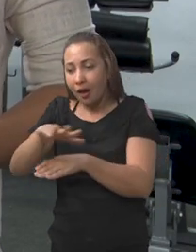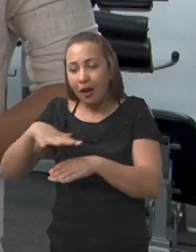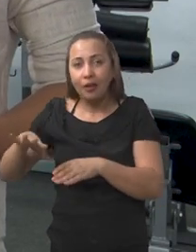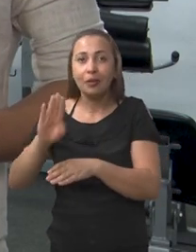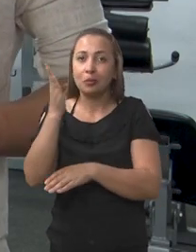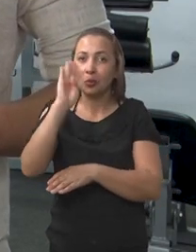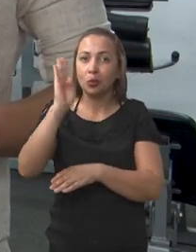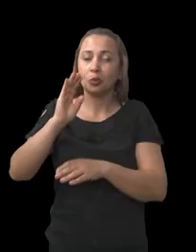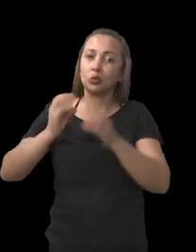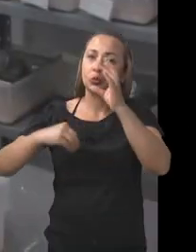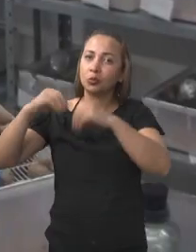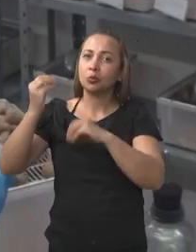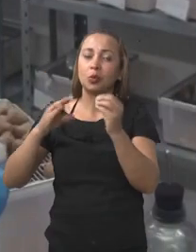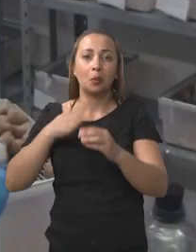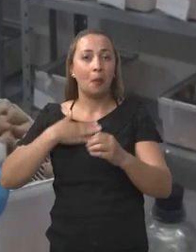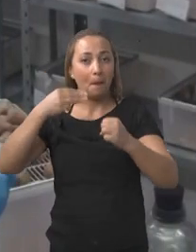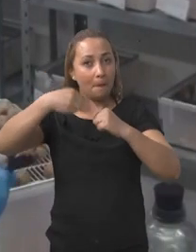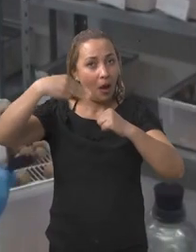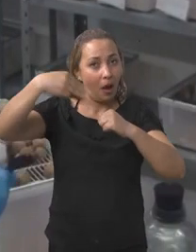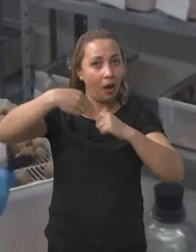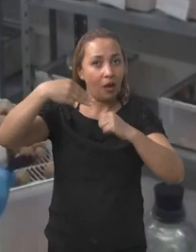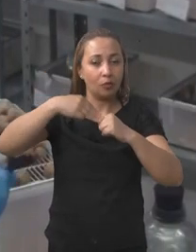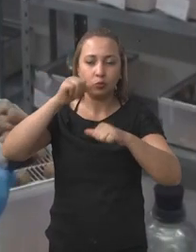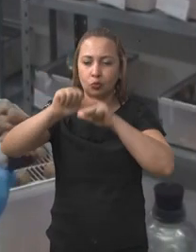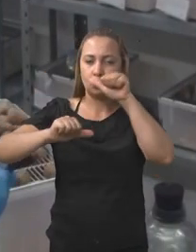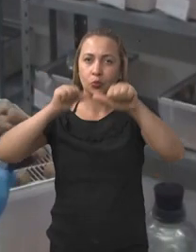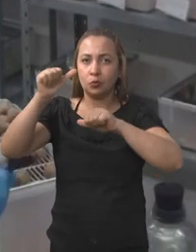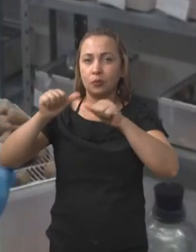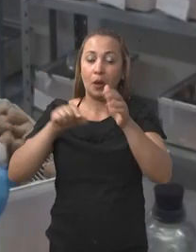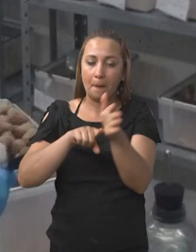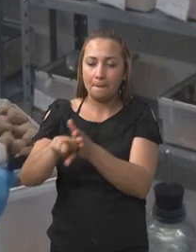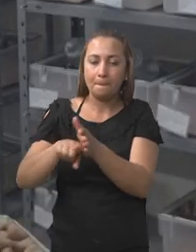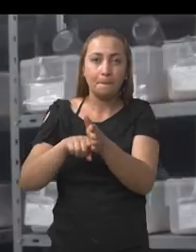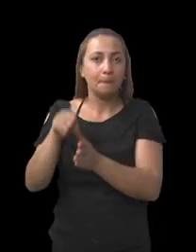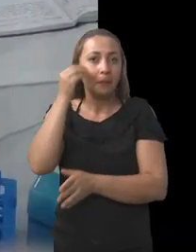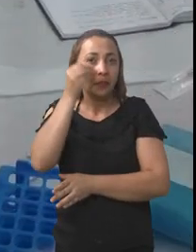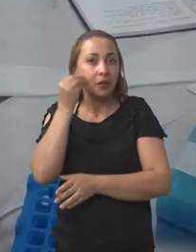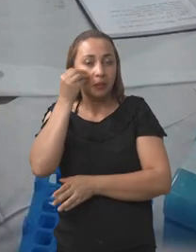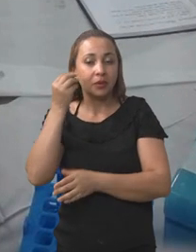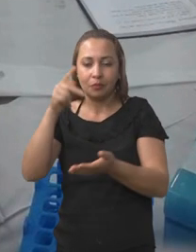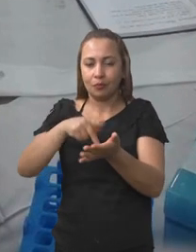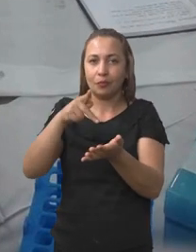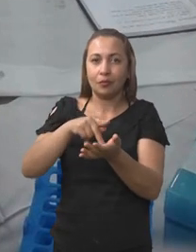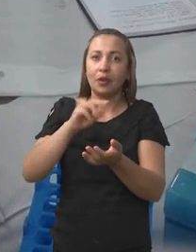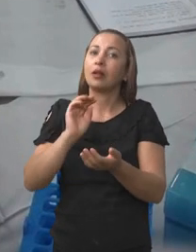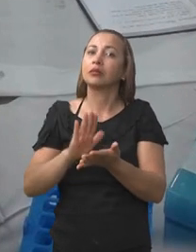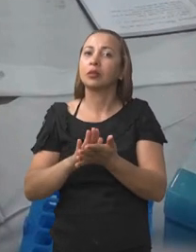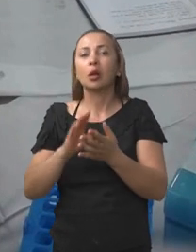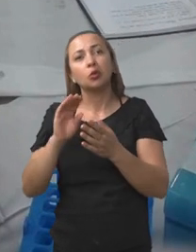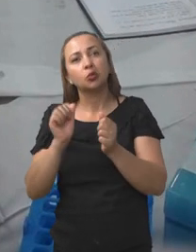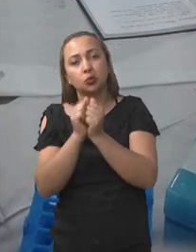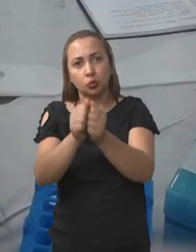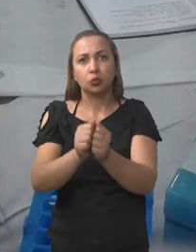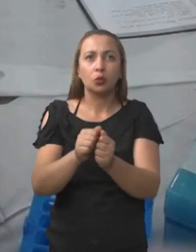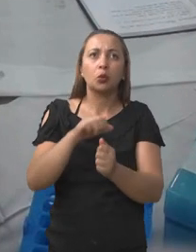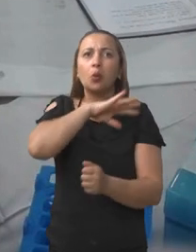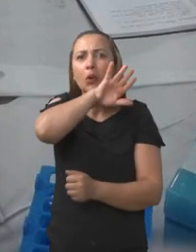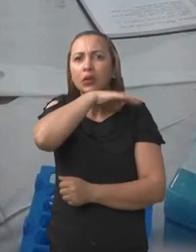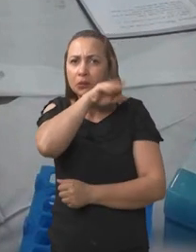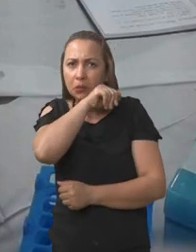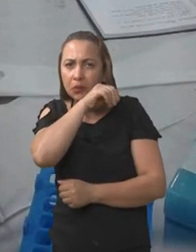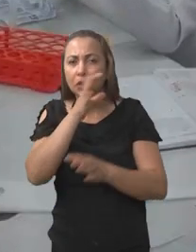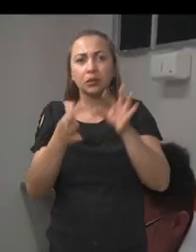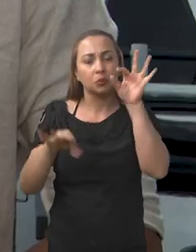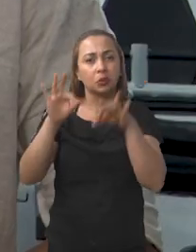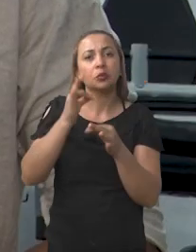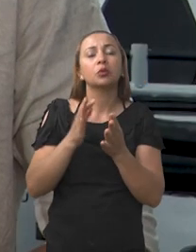Ou seja, no meu mestrado, eu desenvolvi com pesquisa experimental verdadeira, ou seja, com animais de